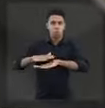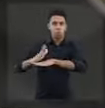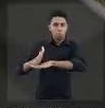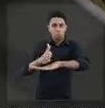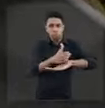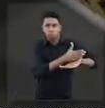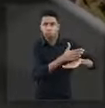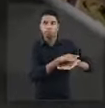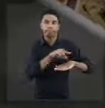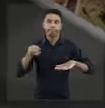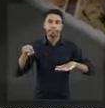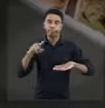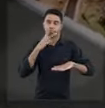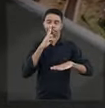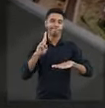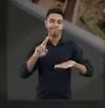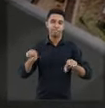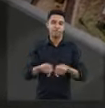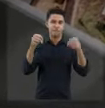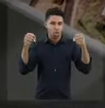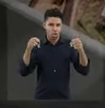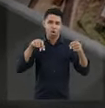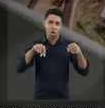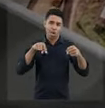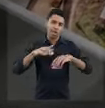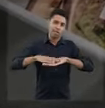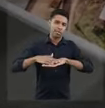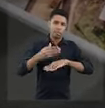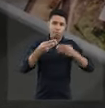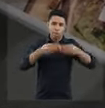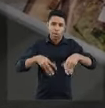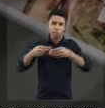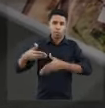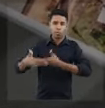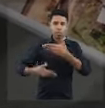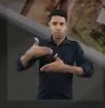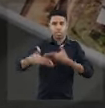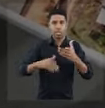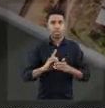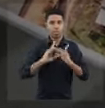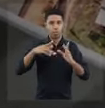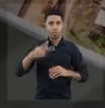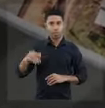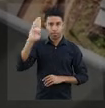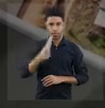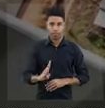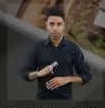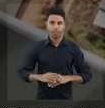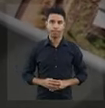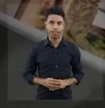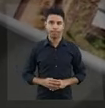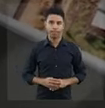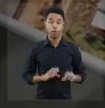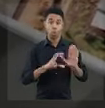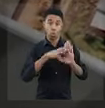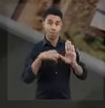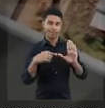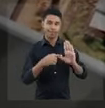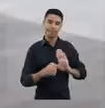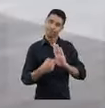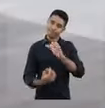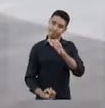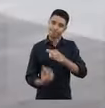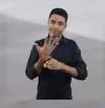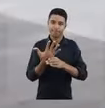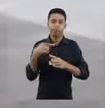viola a liberdade de voto dos trabalhadores e compromete a integridade do processo democrático no Brasil. Capas de